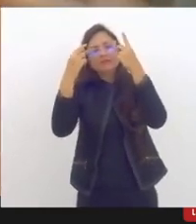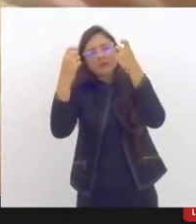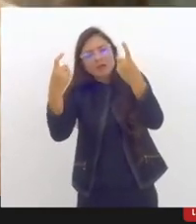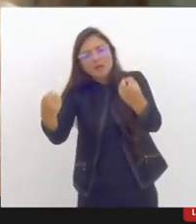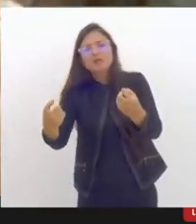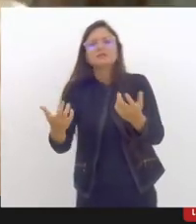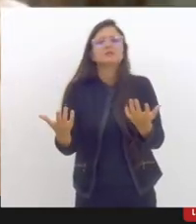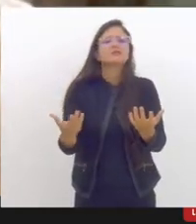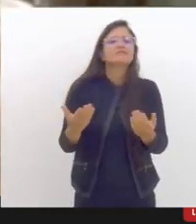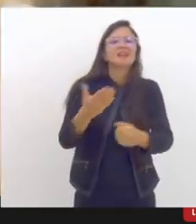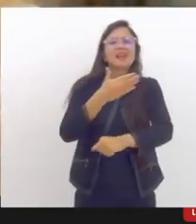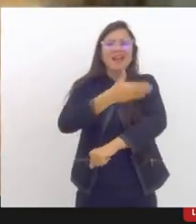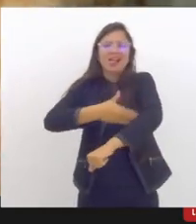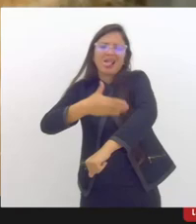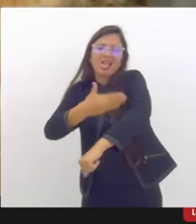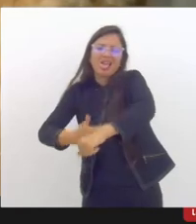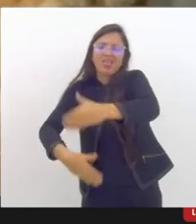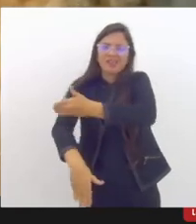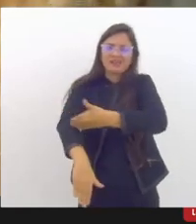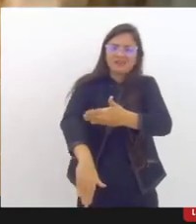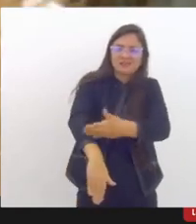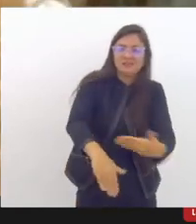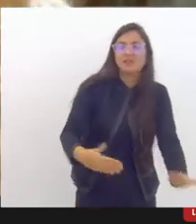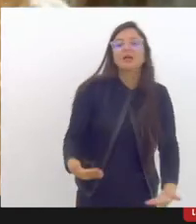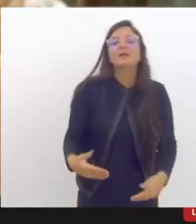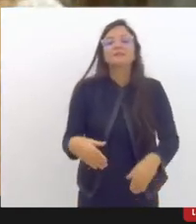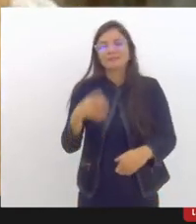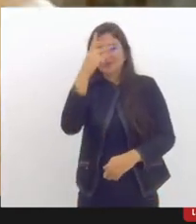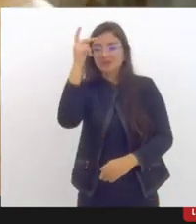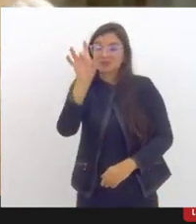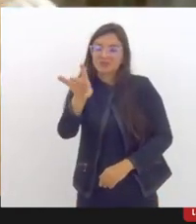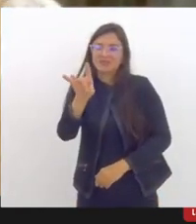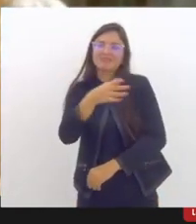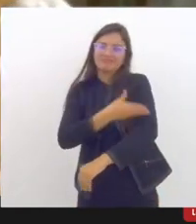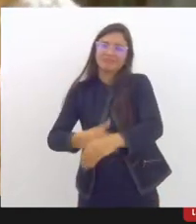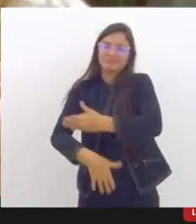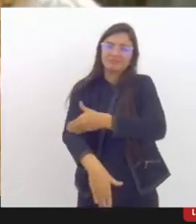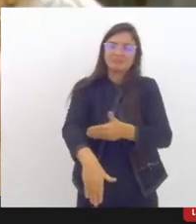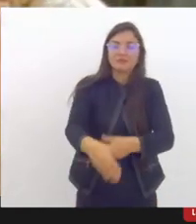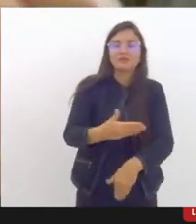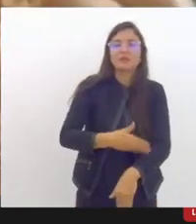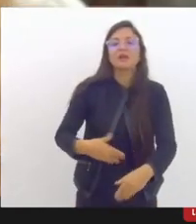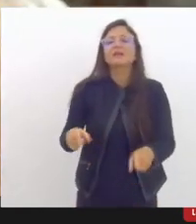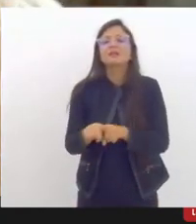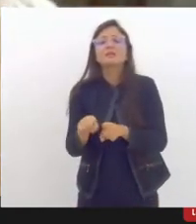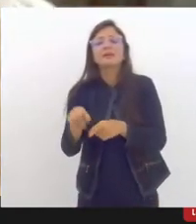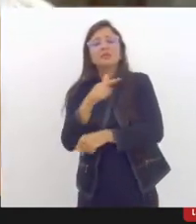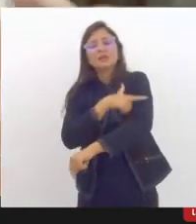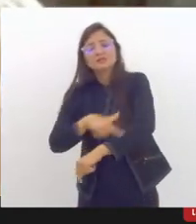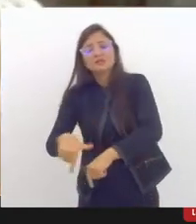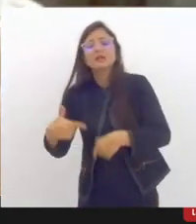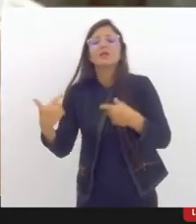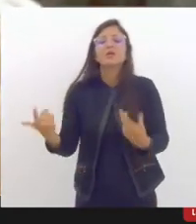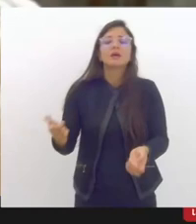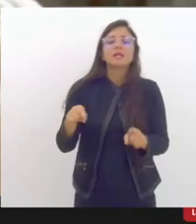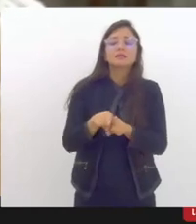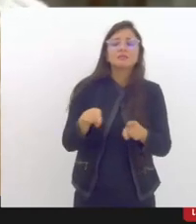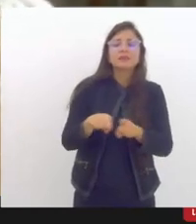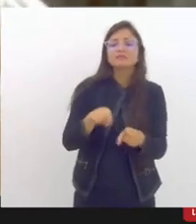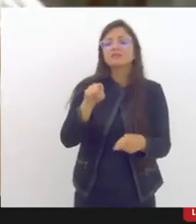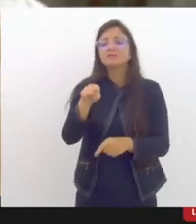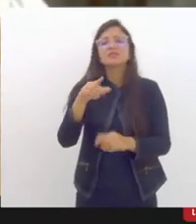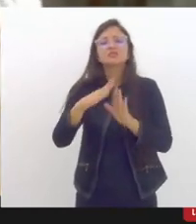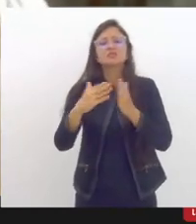auto mutilação sobre várias questões que acometiam sobre indisciplina sobre abandono escolar sobre evasão